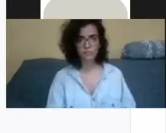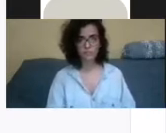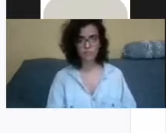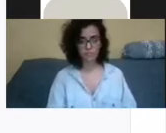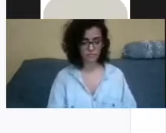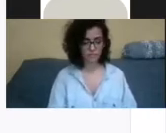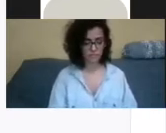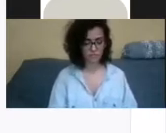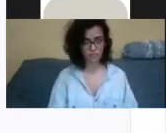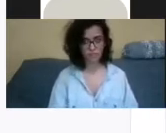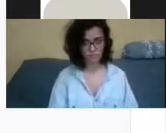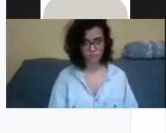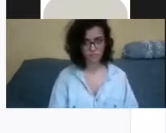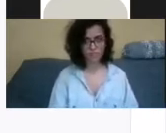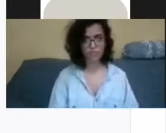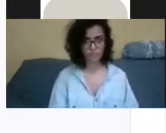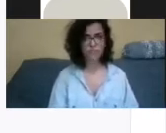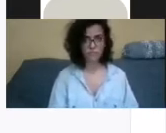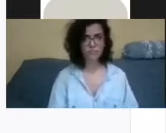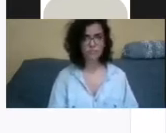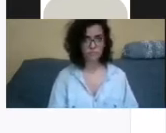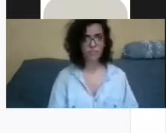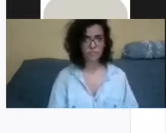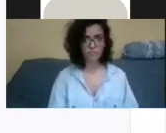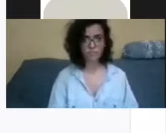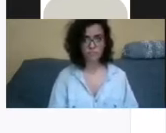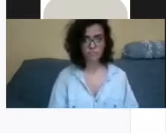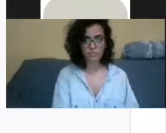Não sei se está rolando. Vocês estão vendo? Tá, beleza.